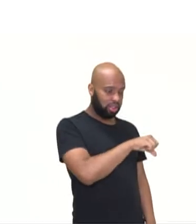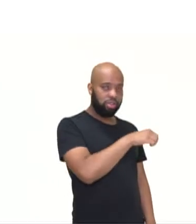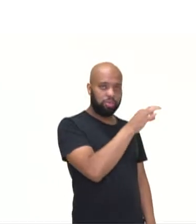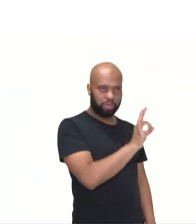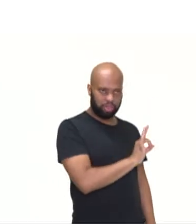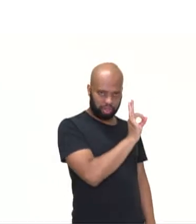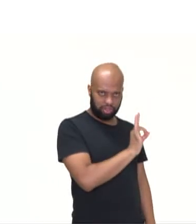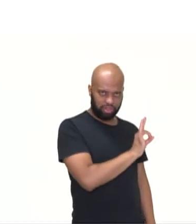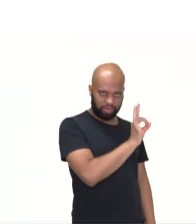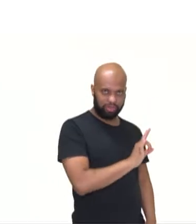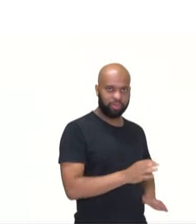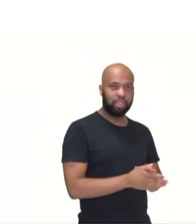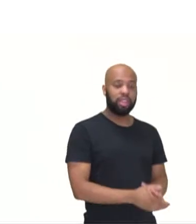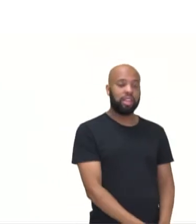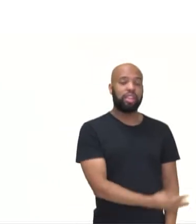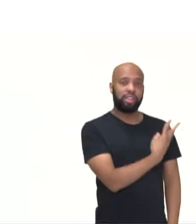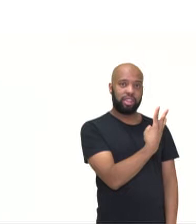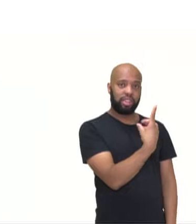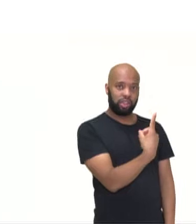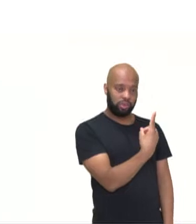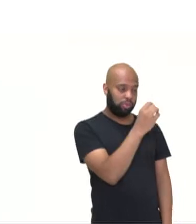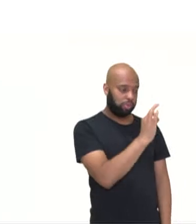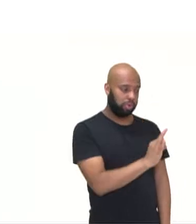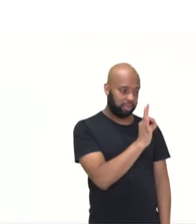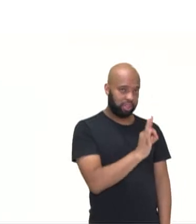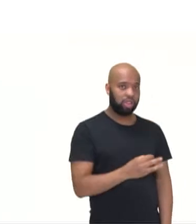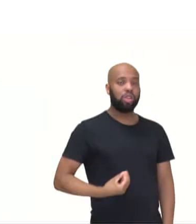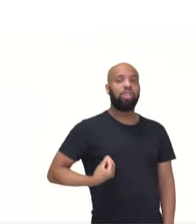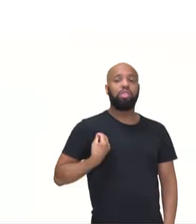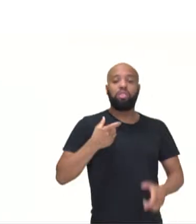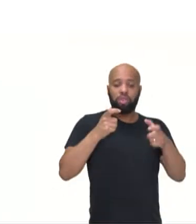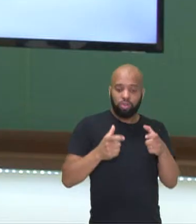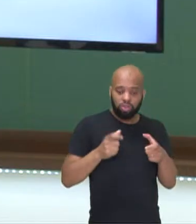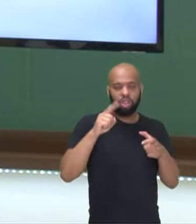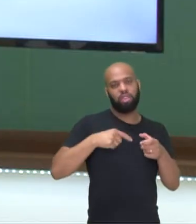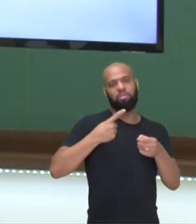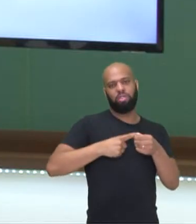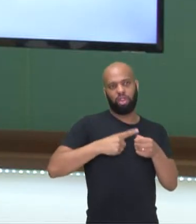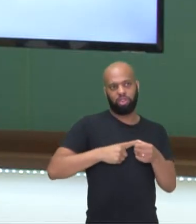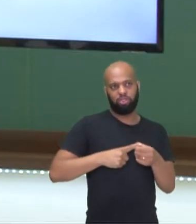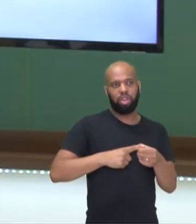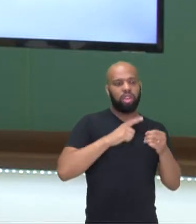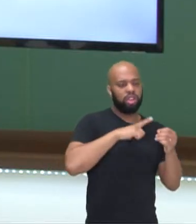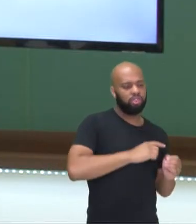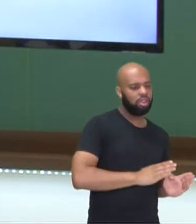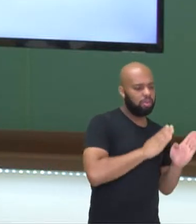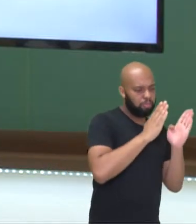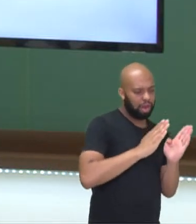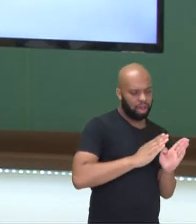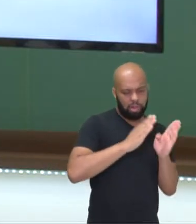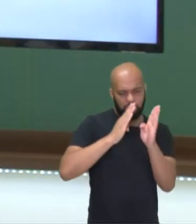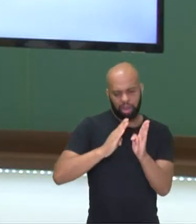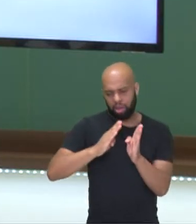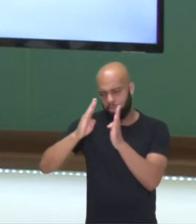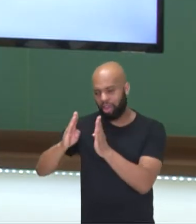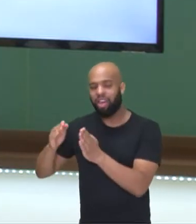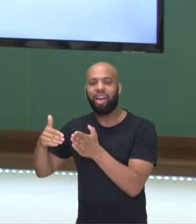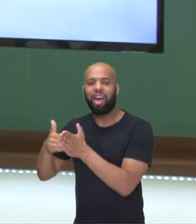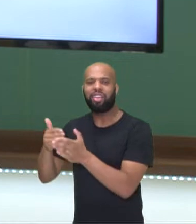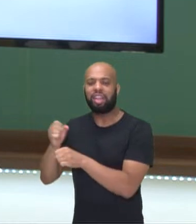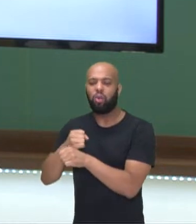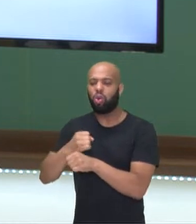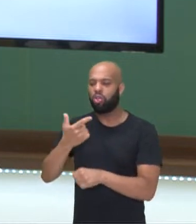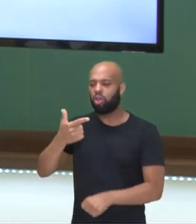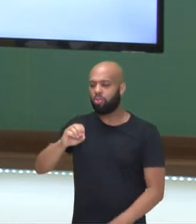e 31% vivendo nas cidades. Ao longo do tempo, chegando até 2010,